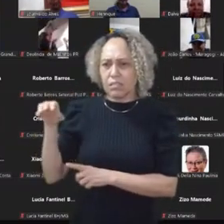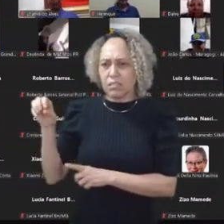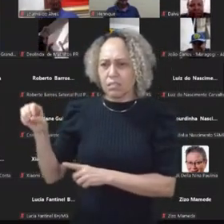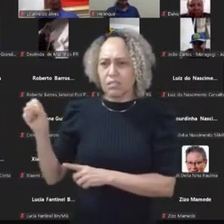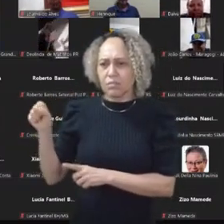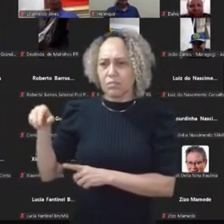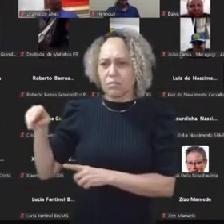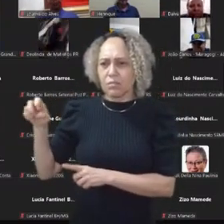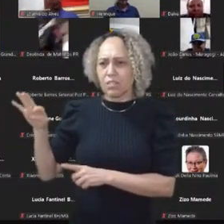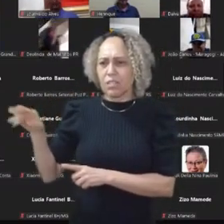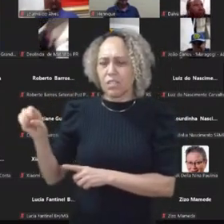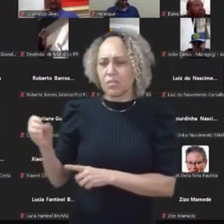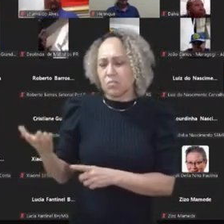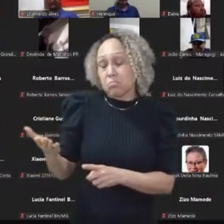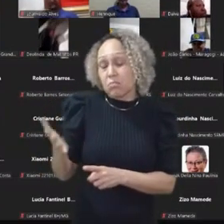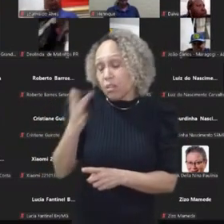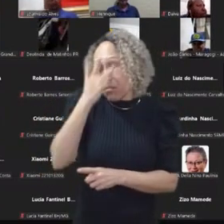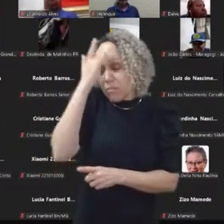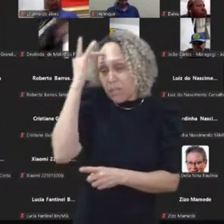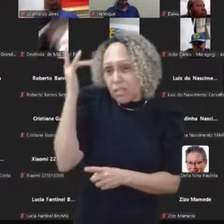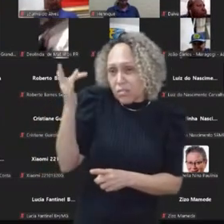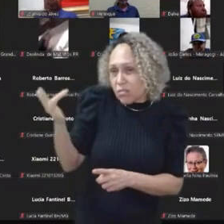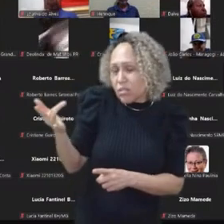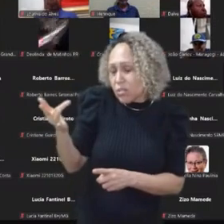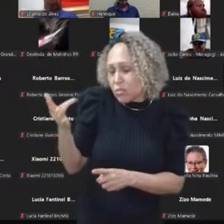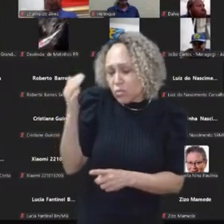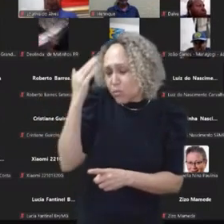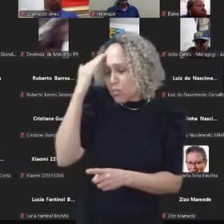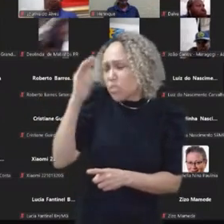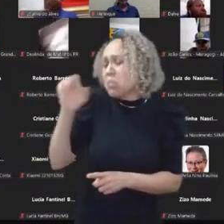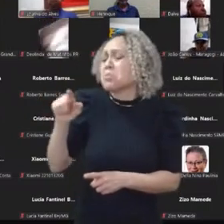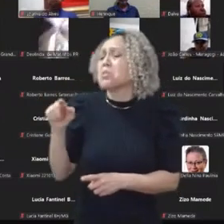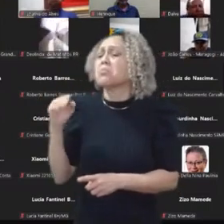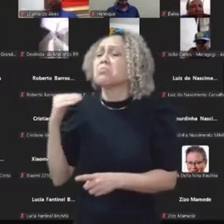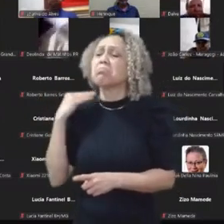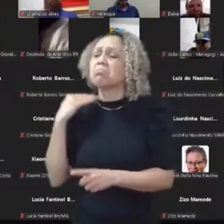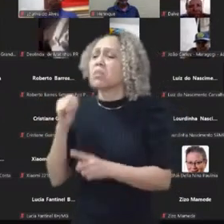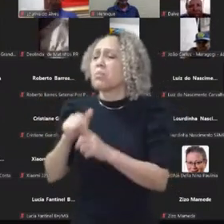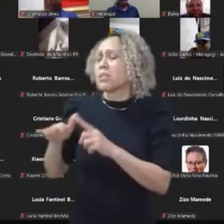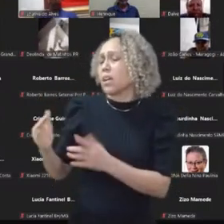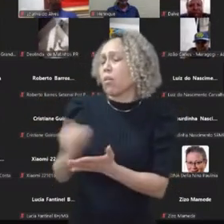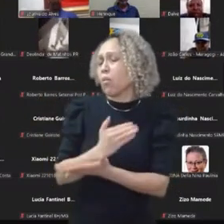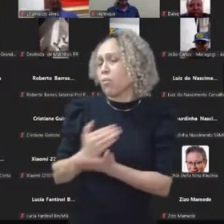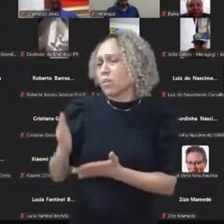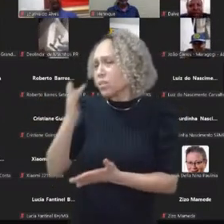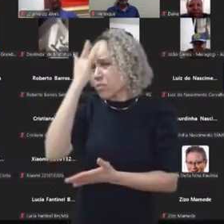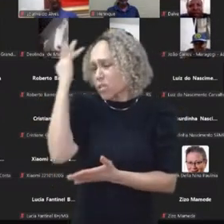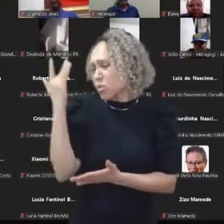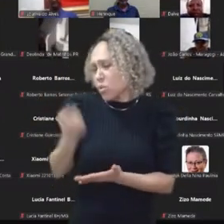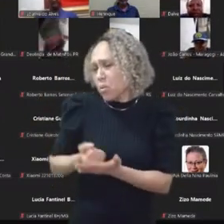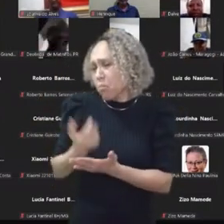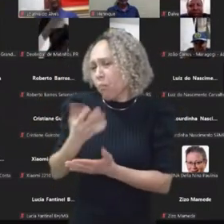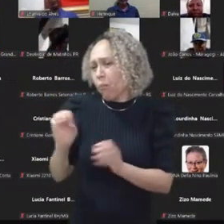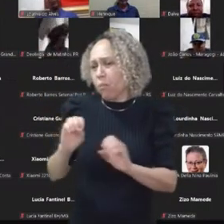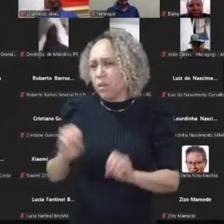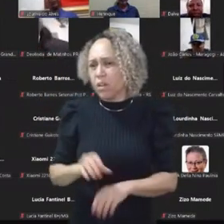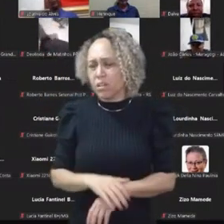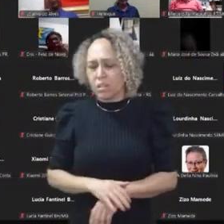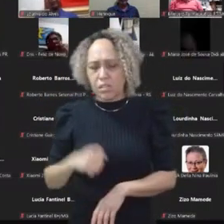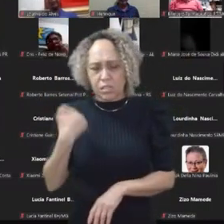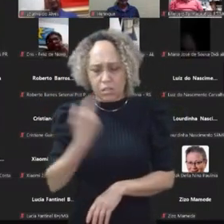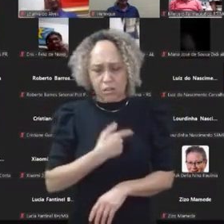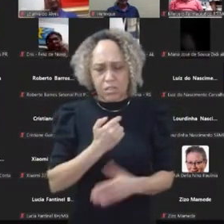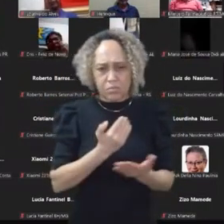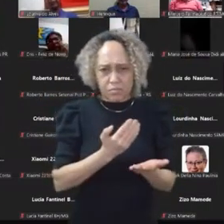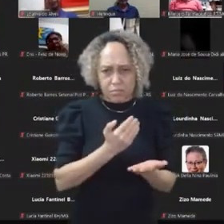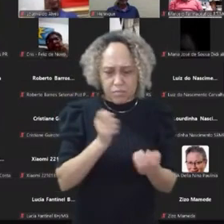essa pessoa nem sabe o é Banco Central. então a gente tem que falar sobre outras coisas para ir abrindo essa pessoa, para depois a gente